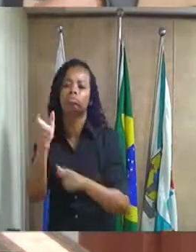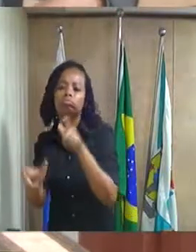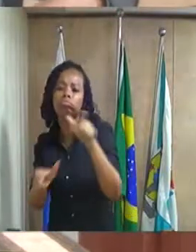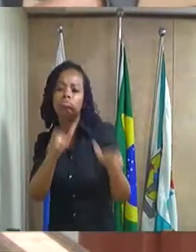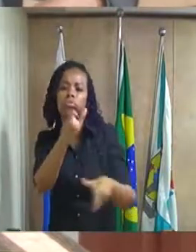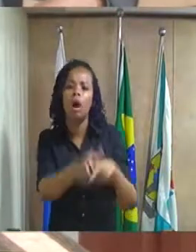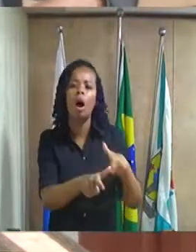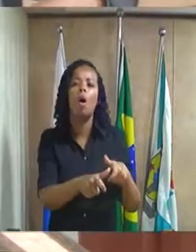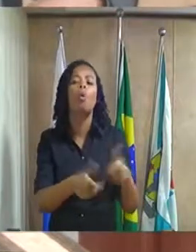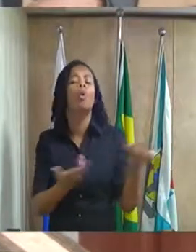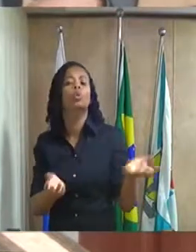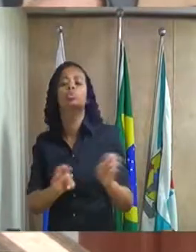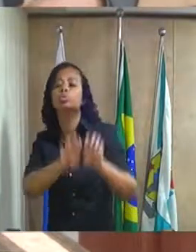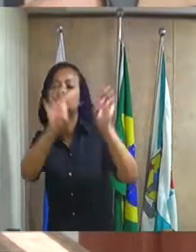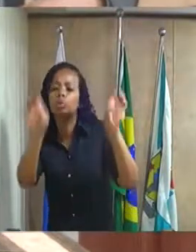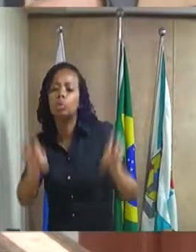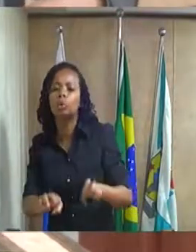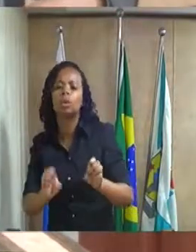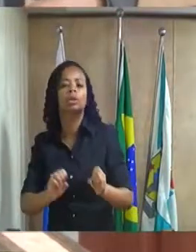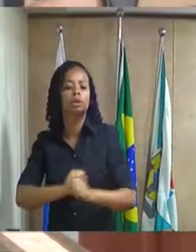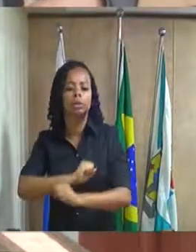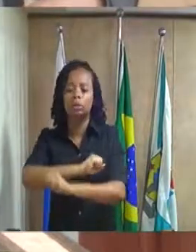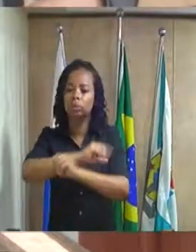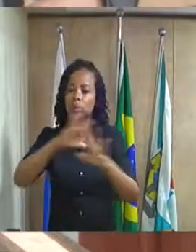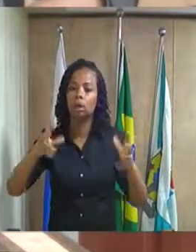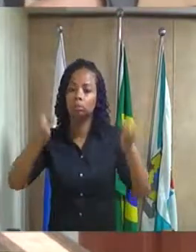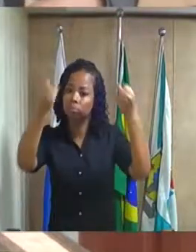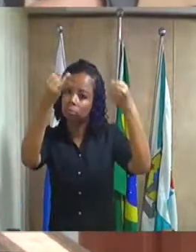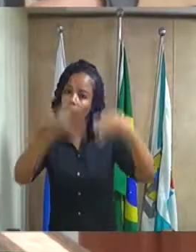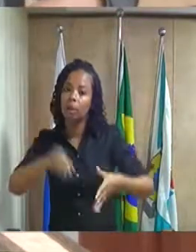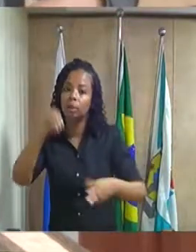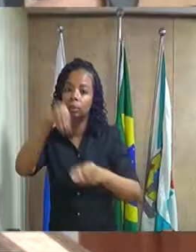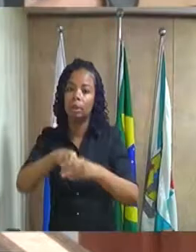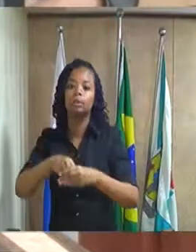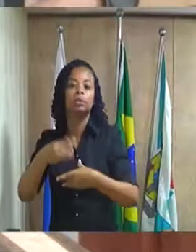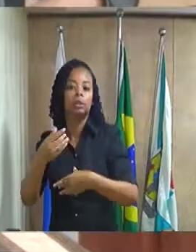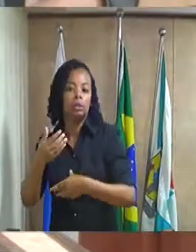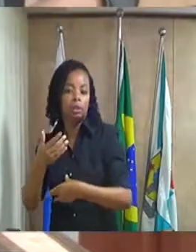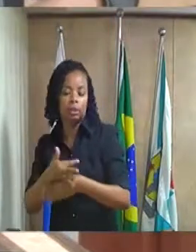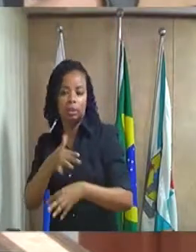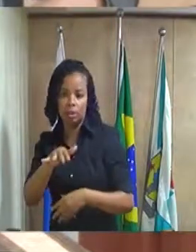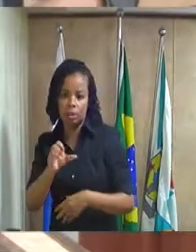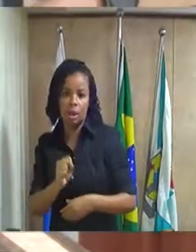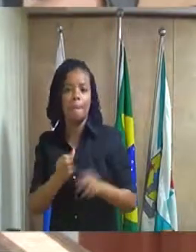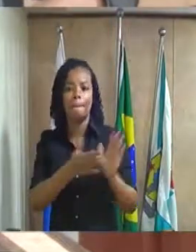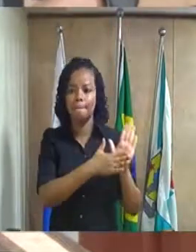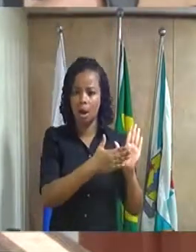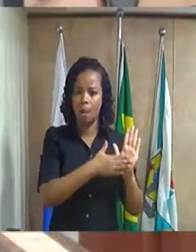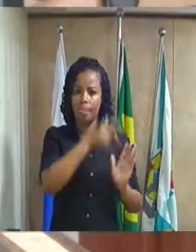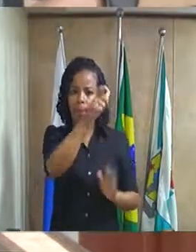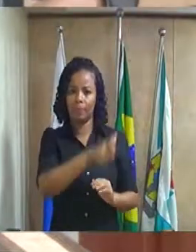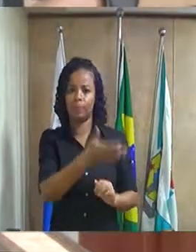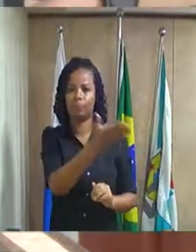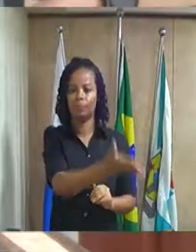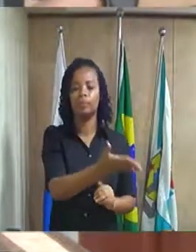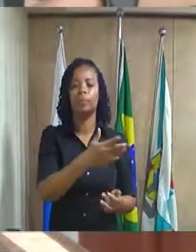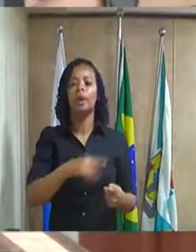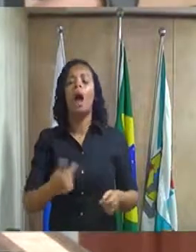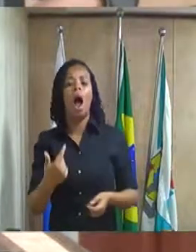banco de dados imobiliários dentro da cidade. Então, Vossa Excelência, está de parabéns, me cumpra aqui